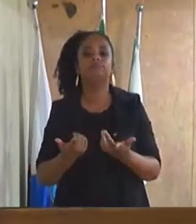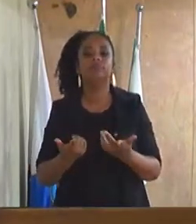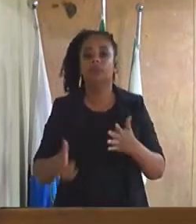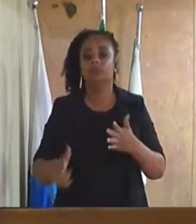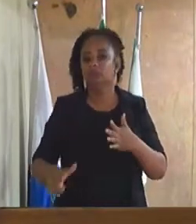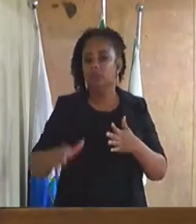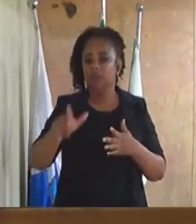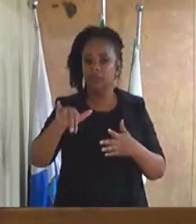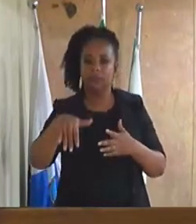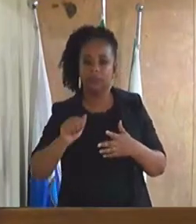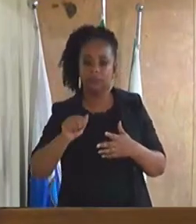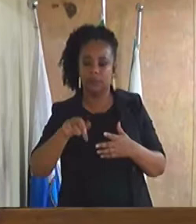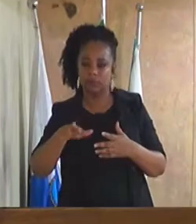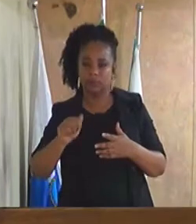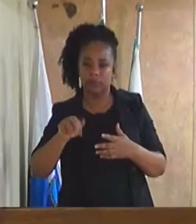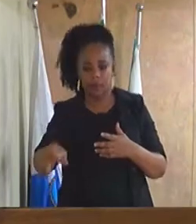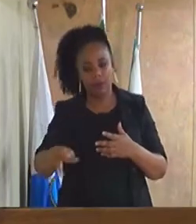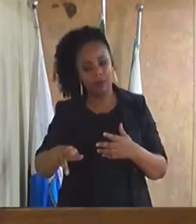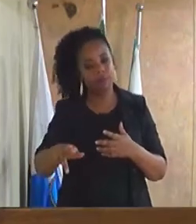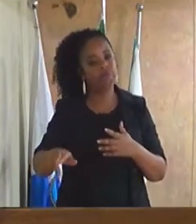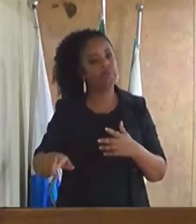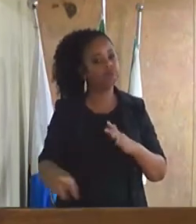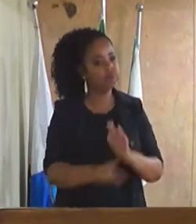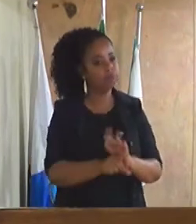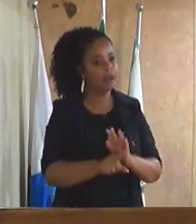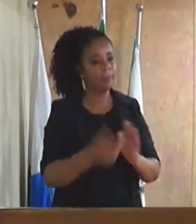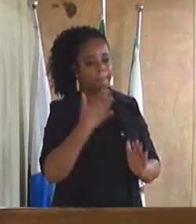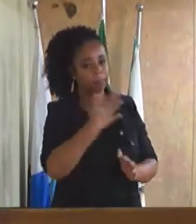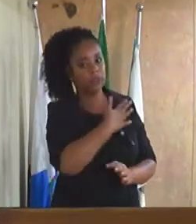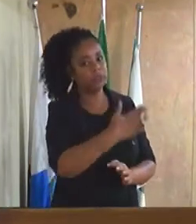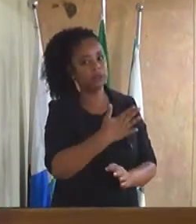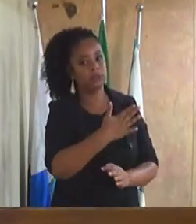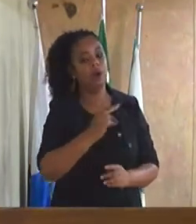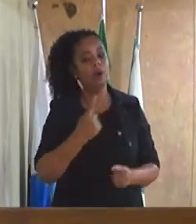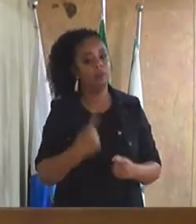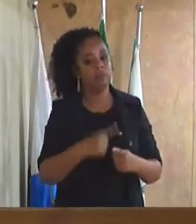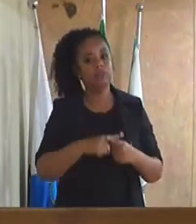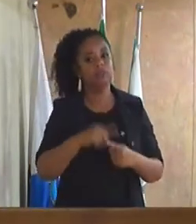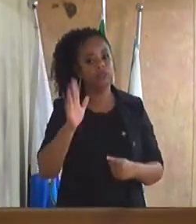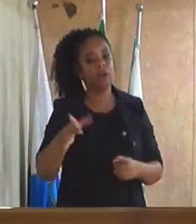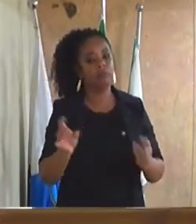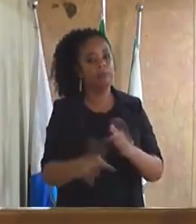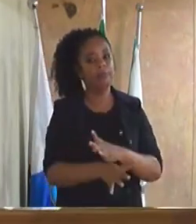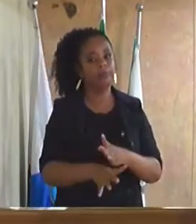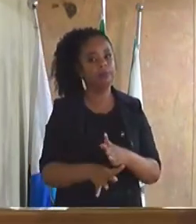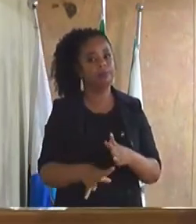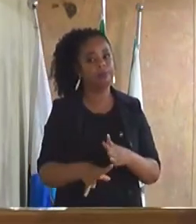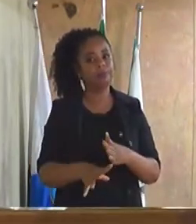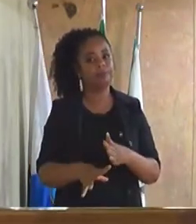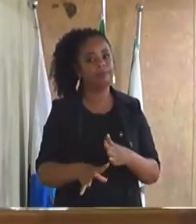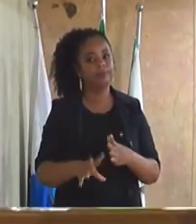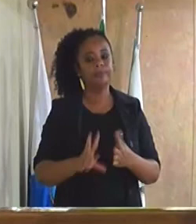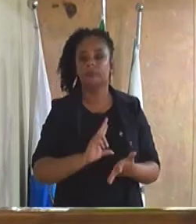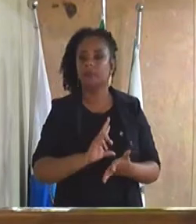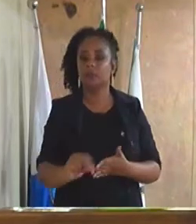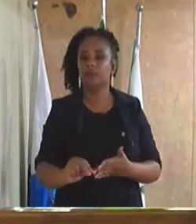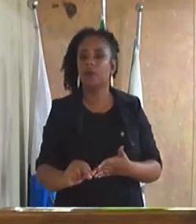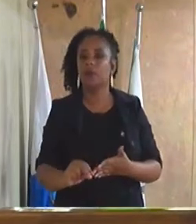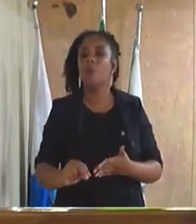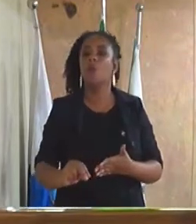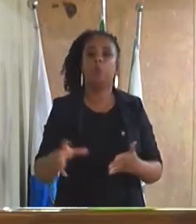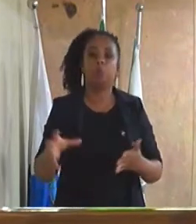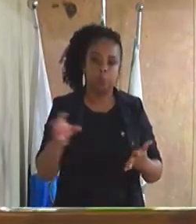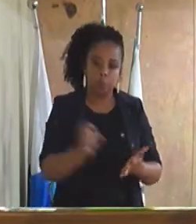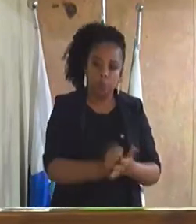delas, o Feital que foi como secretário já venceu e eles conseguiram através de liminar Beto Gabriel,